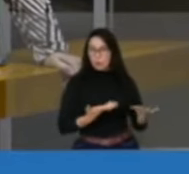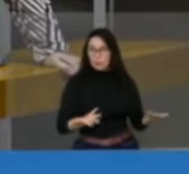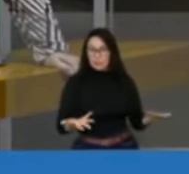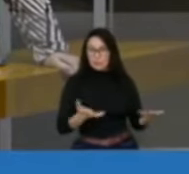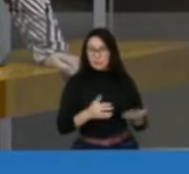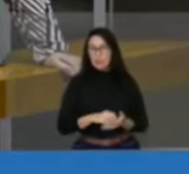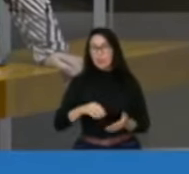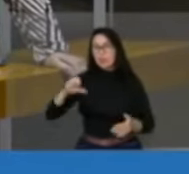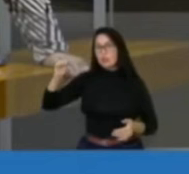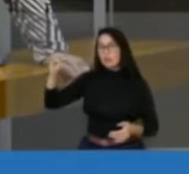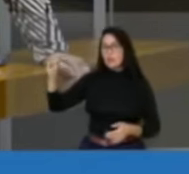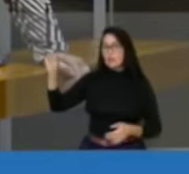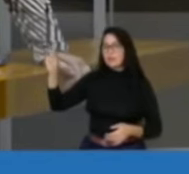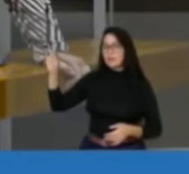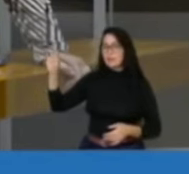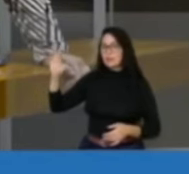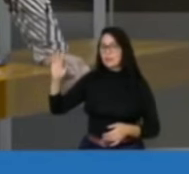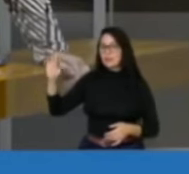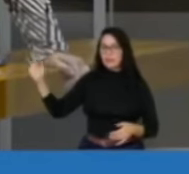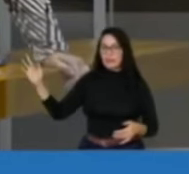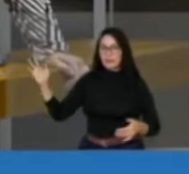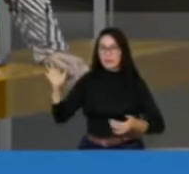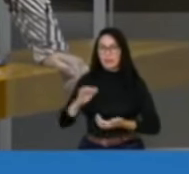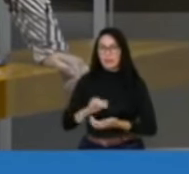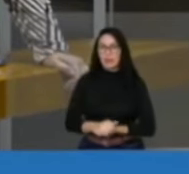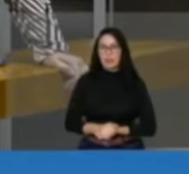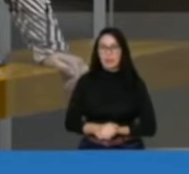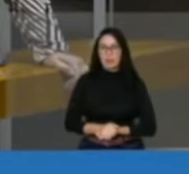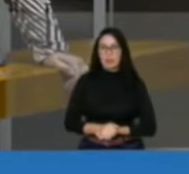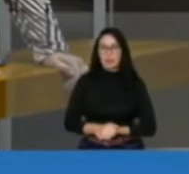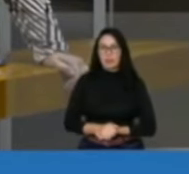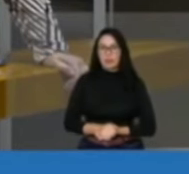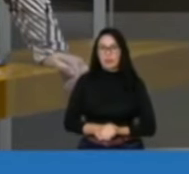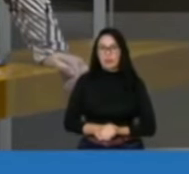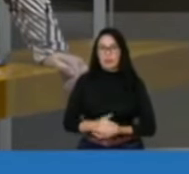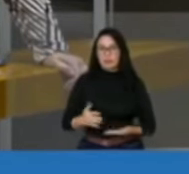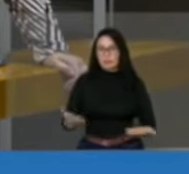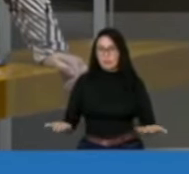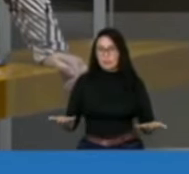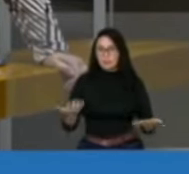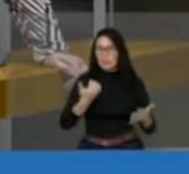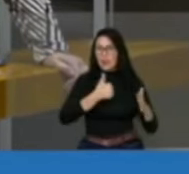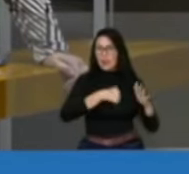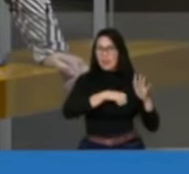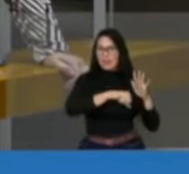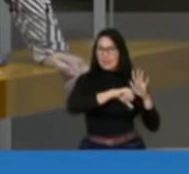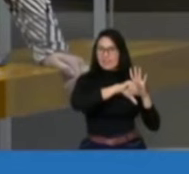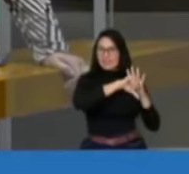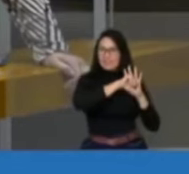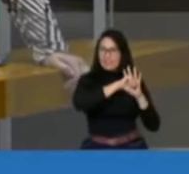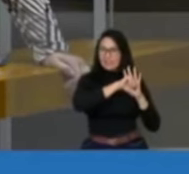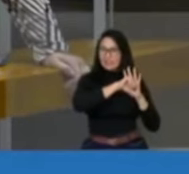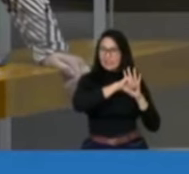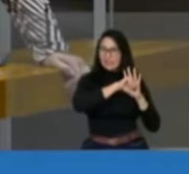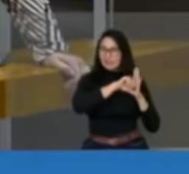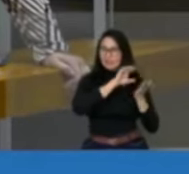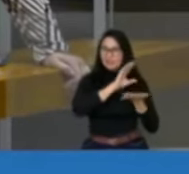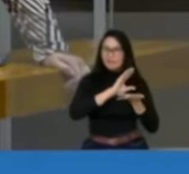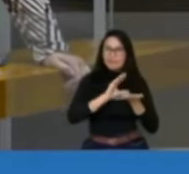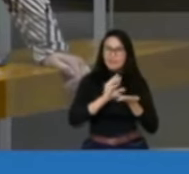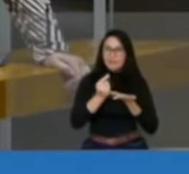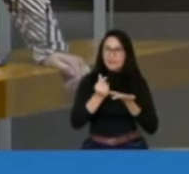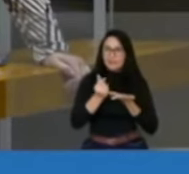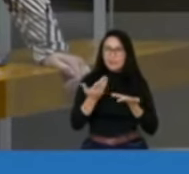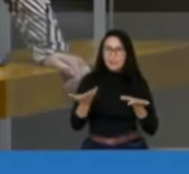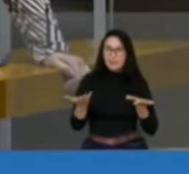STF, o inquérito contra mim na divisão de combate a crimes financeiros e a corrupção. O que o meu